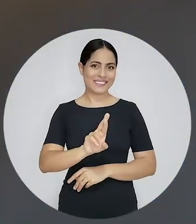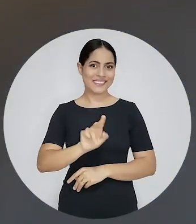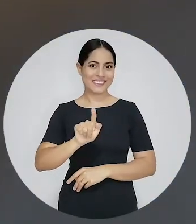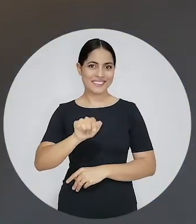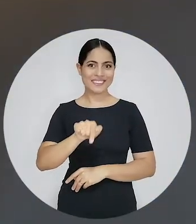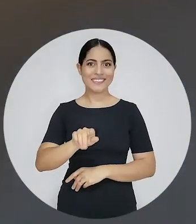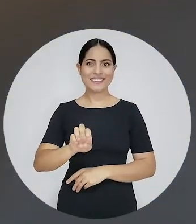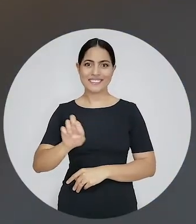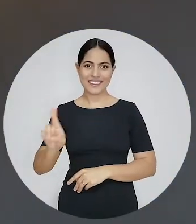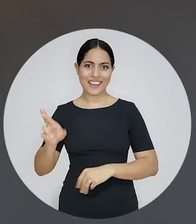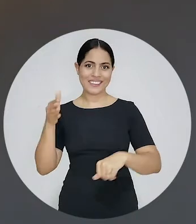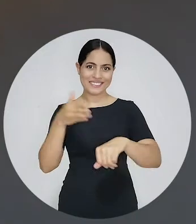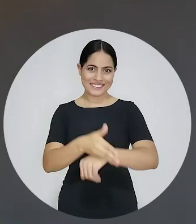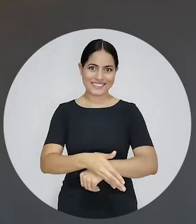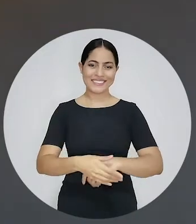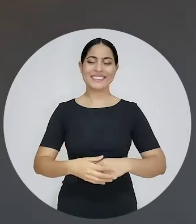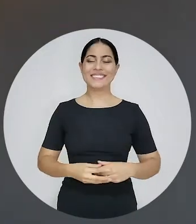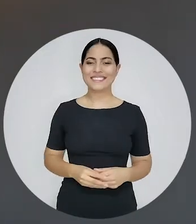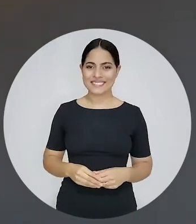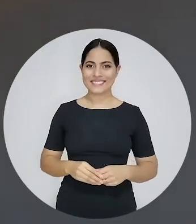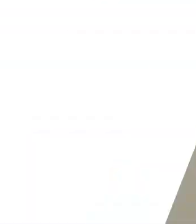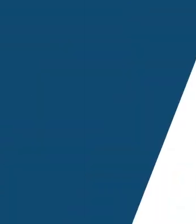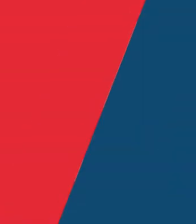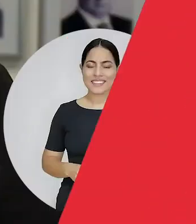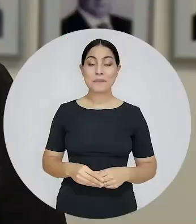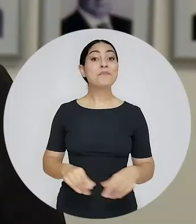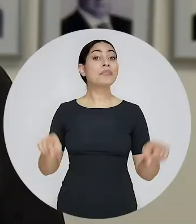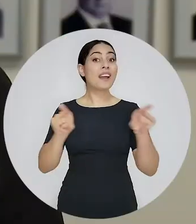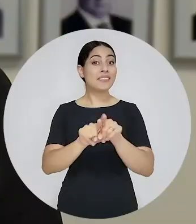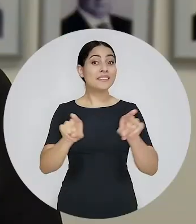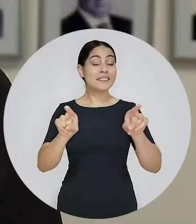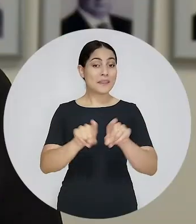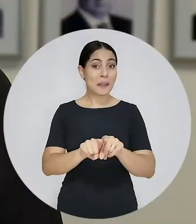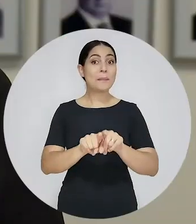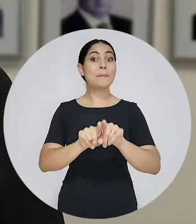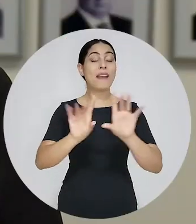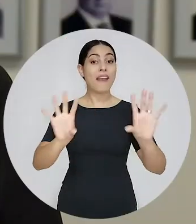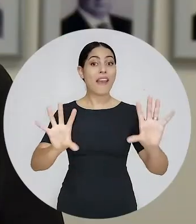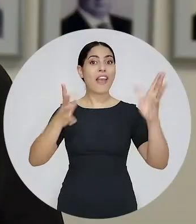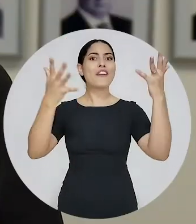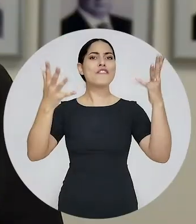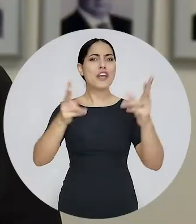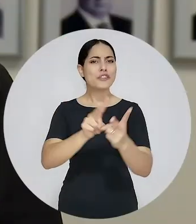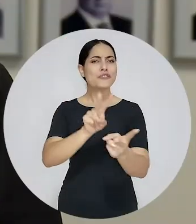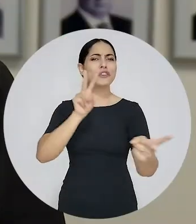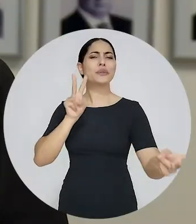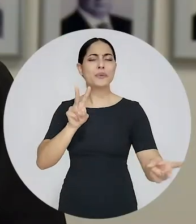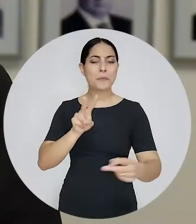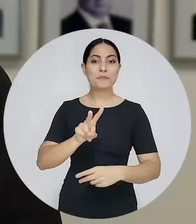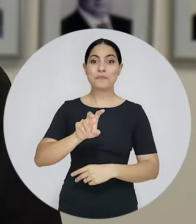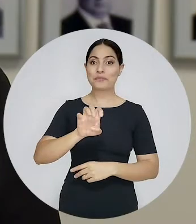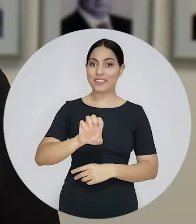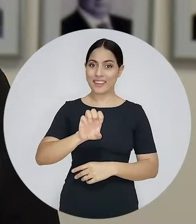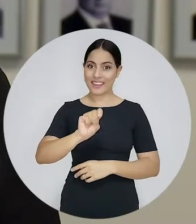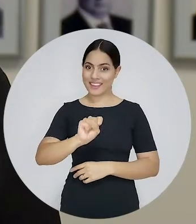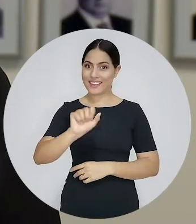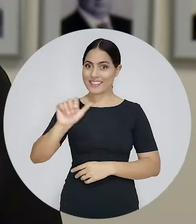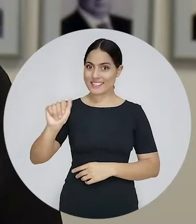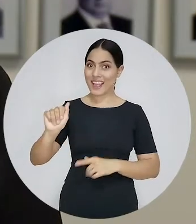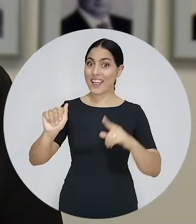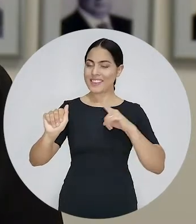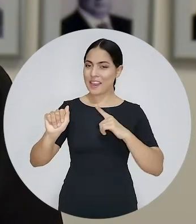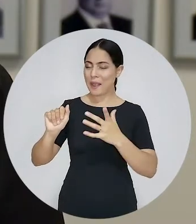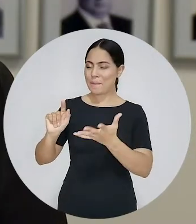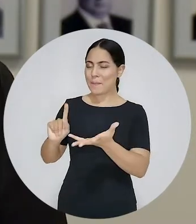oab.org.br. Agora falando em eventos virtuais. A Escola Superior de